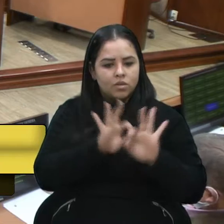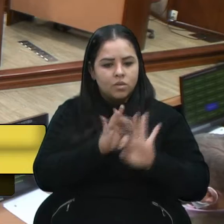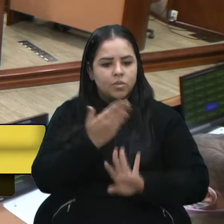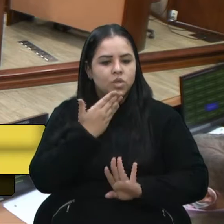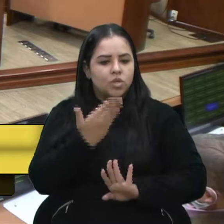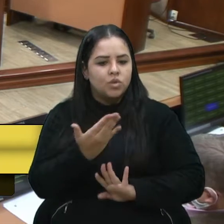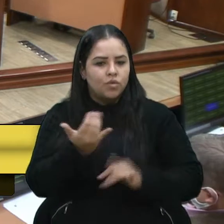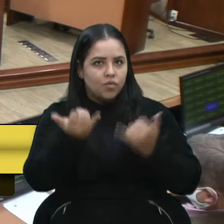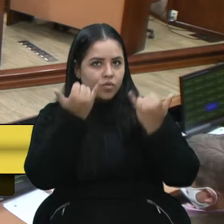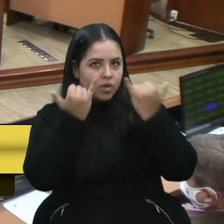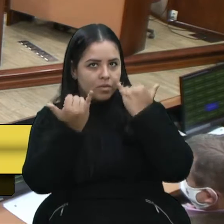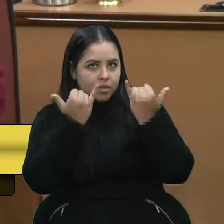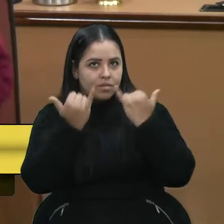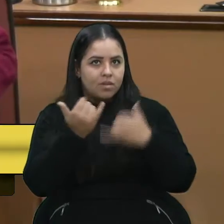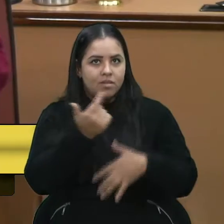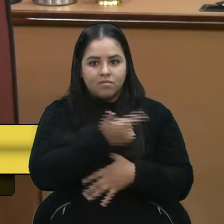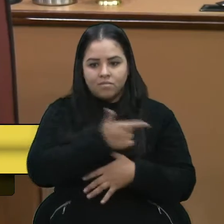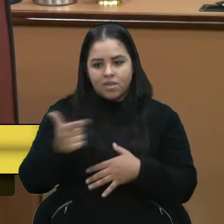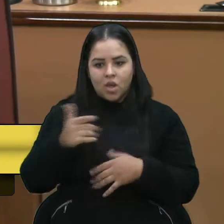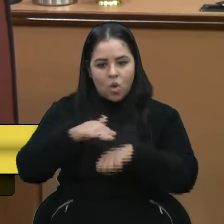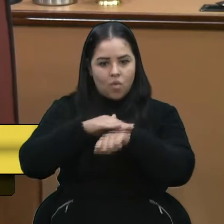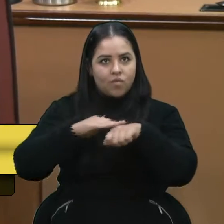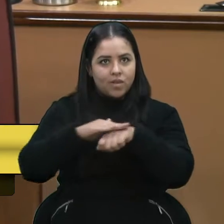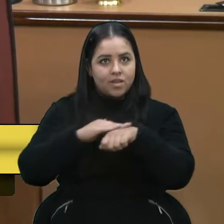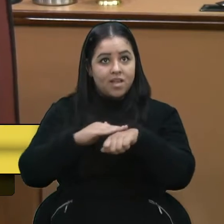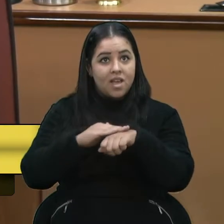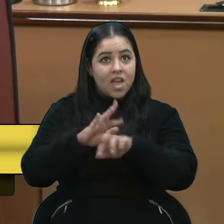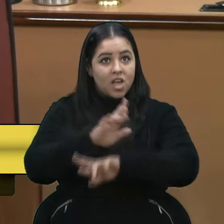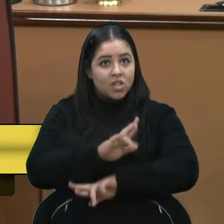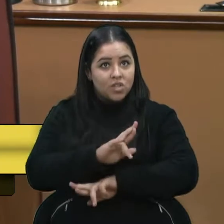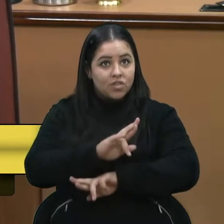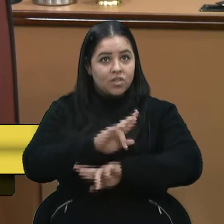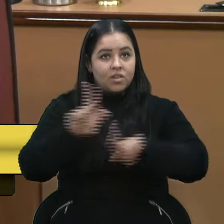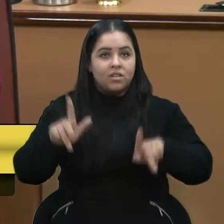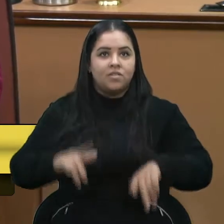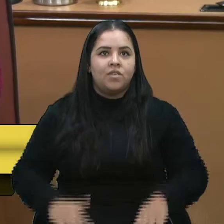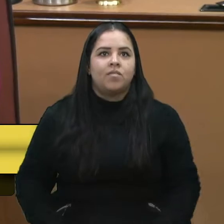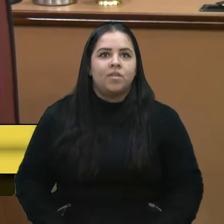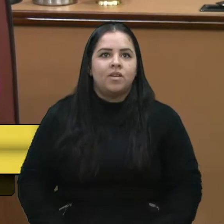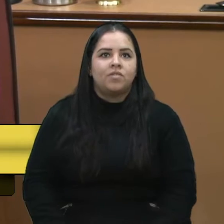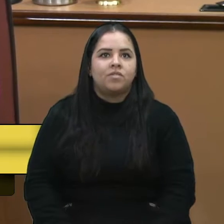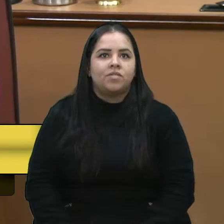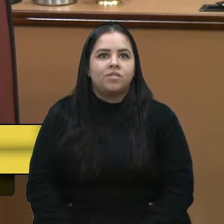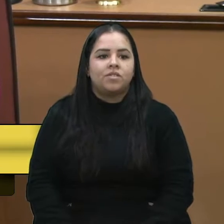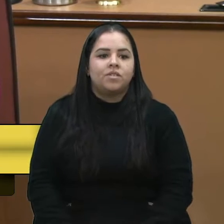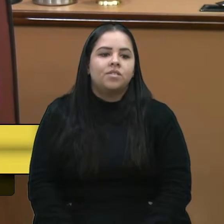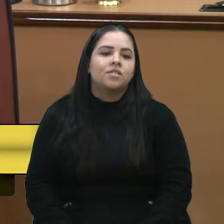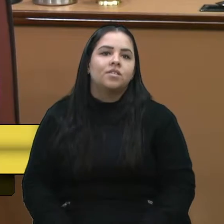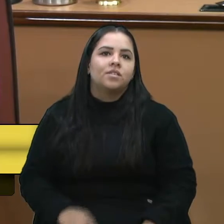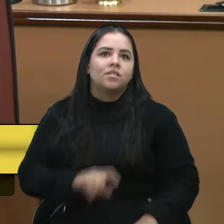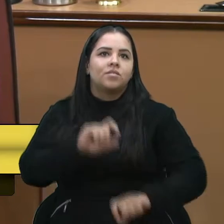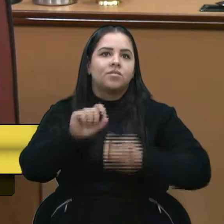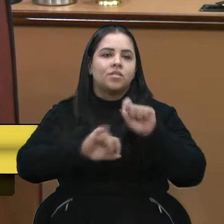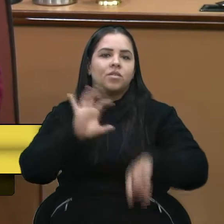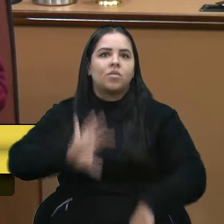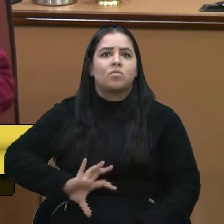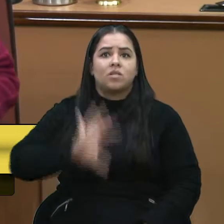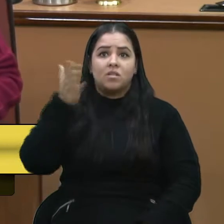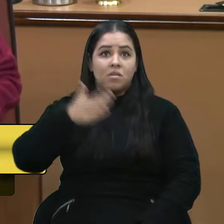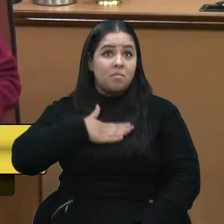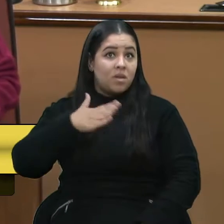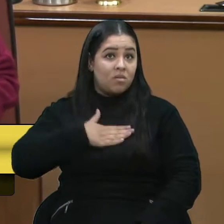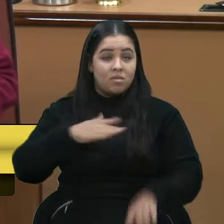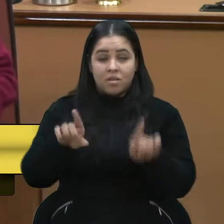com relação a não ter diálogo. Agora, é diferente o secretário receber. E isso acontece comigo, que sou da base também. Tem